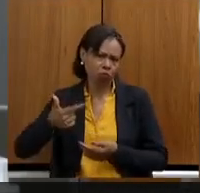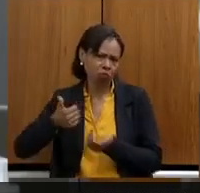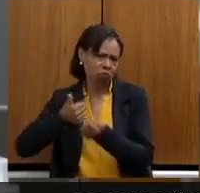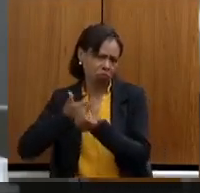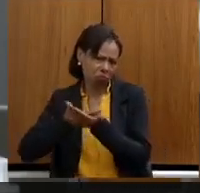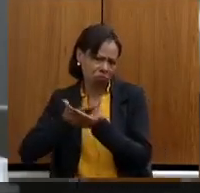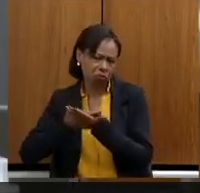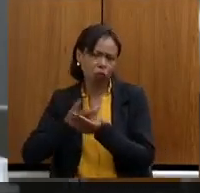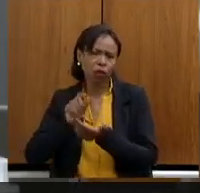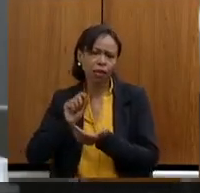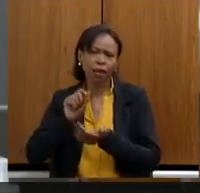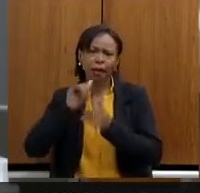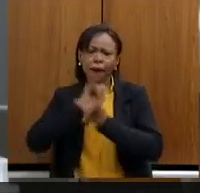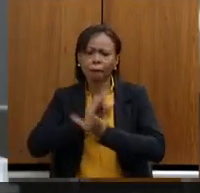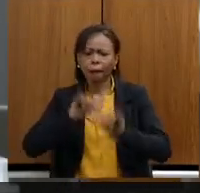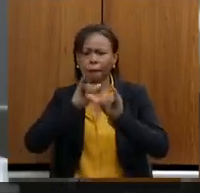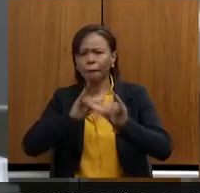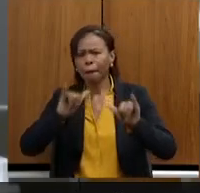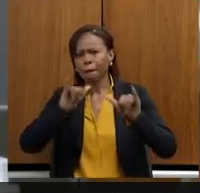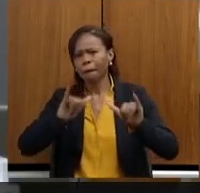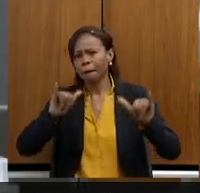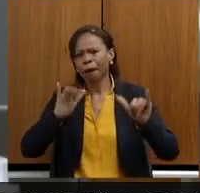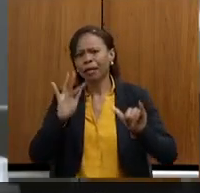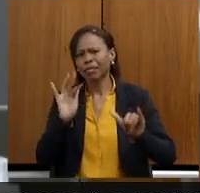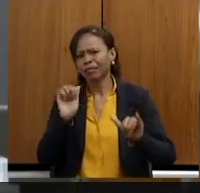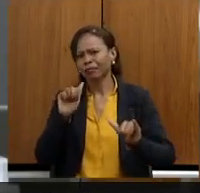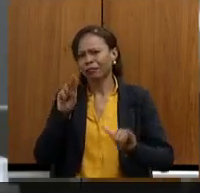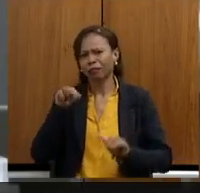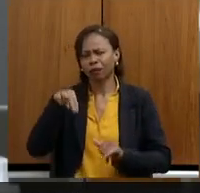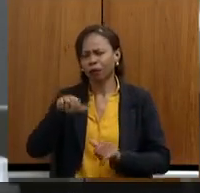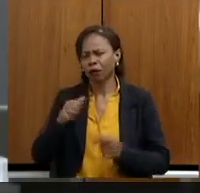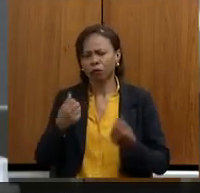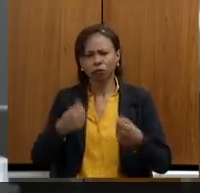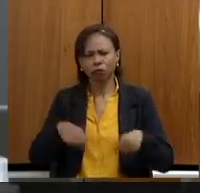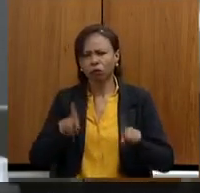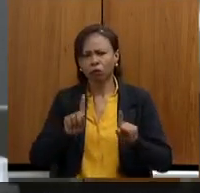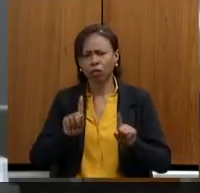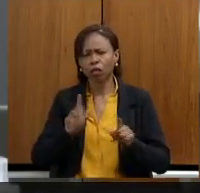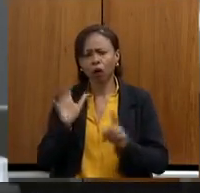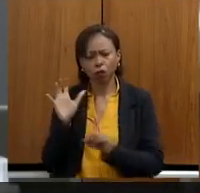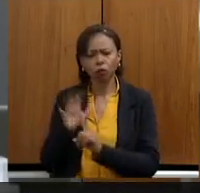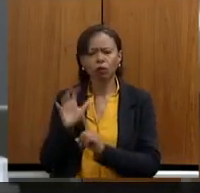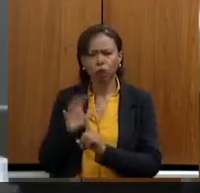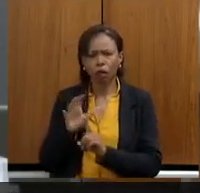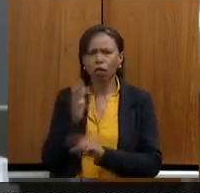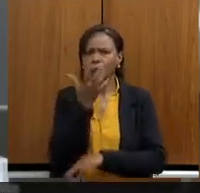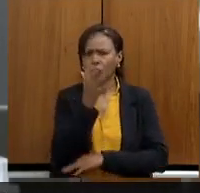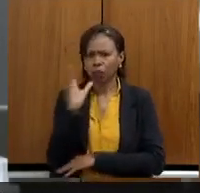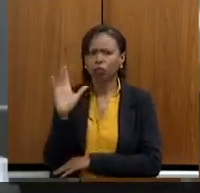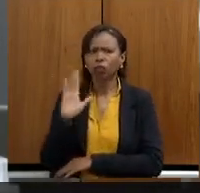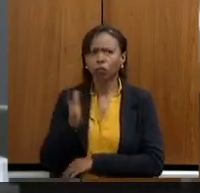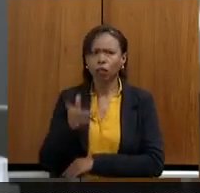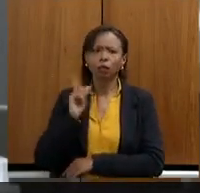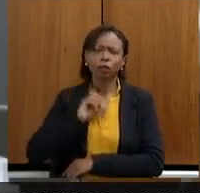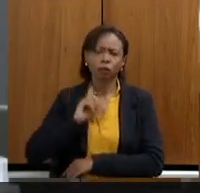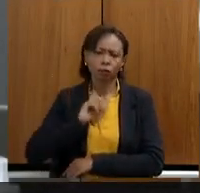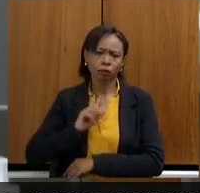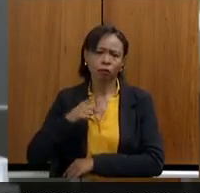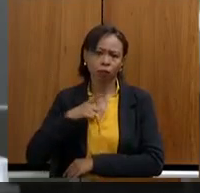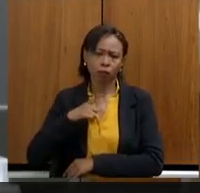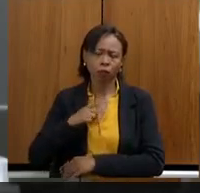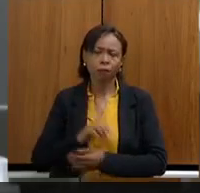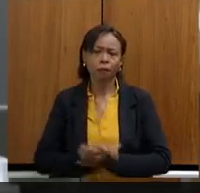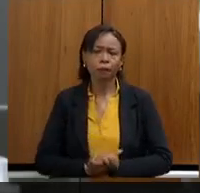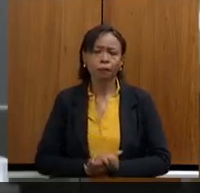fazer uma campanha de fauna, como ocorre em estudos de impacto ambiental no estado de Minas Gerais. Então, e